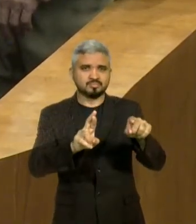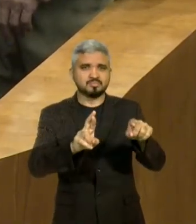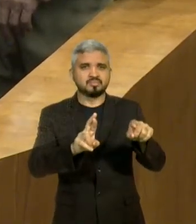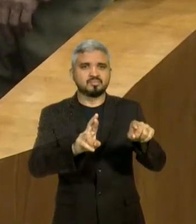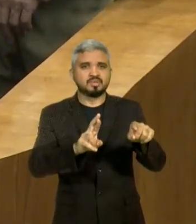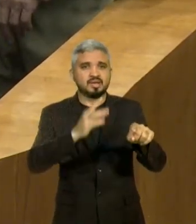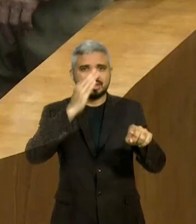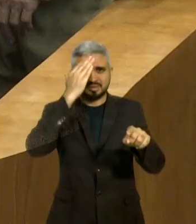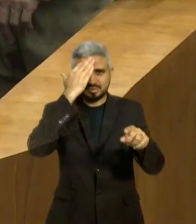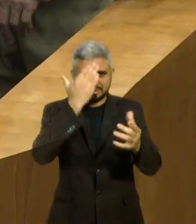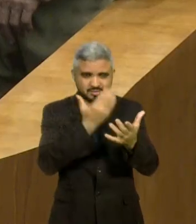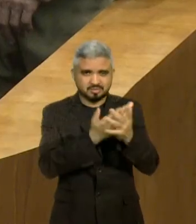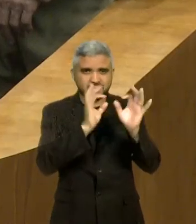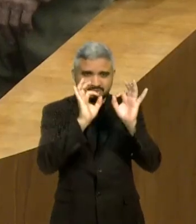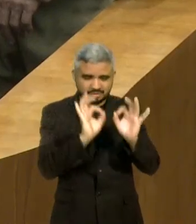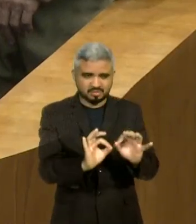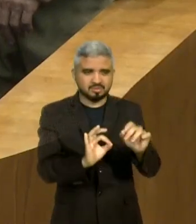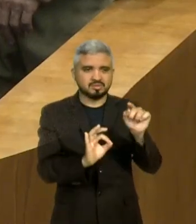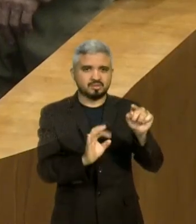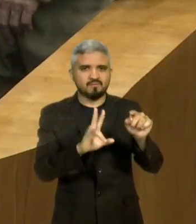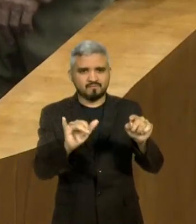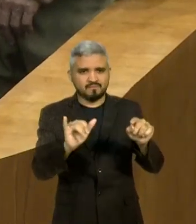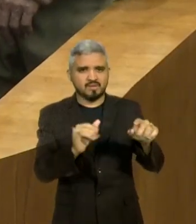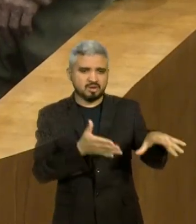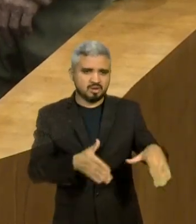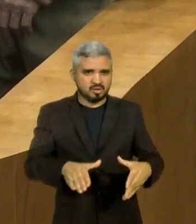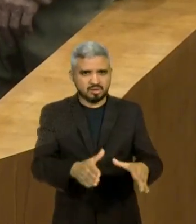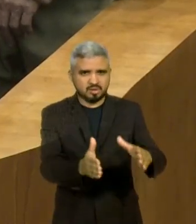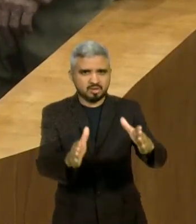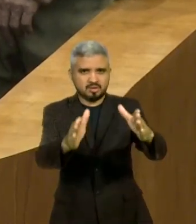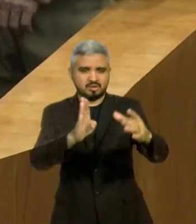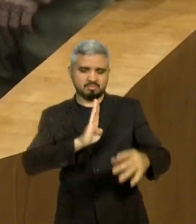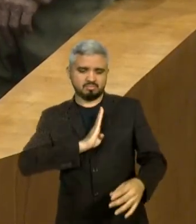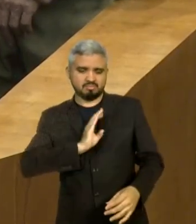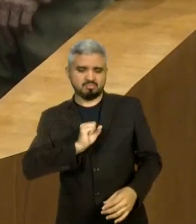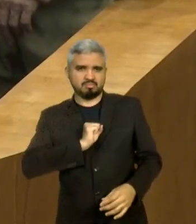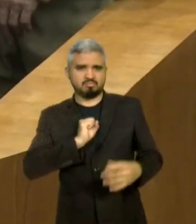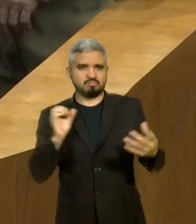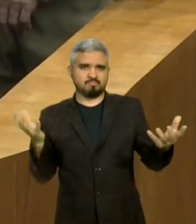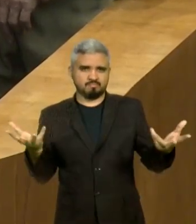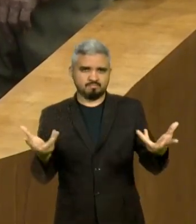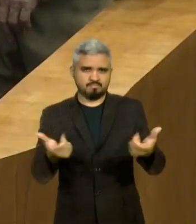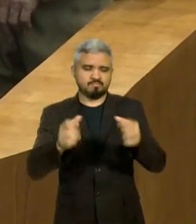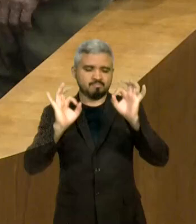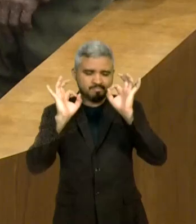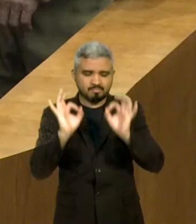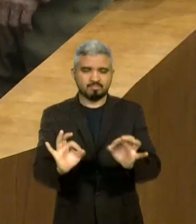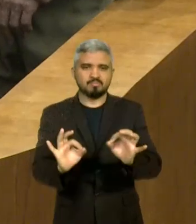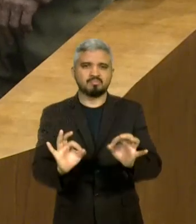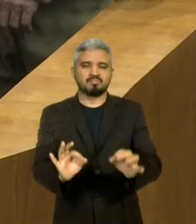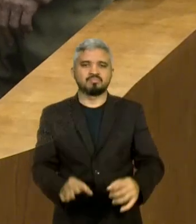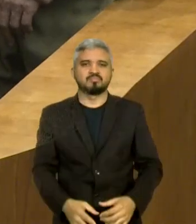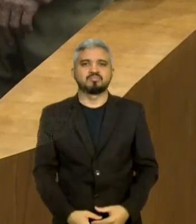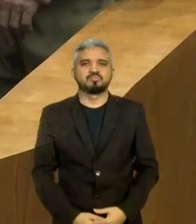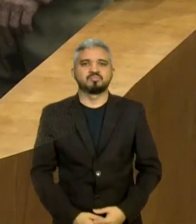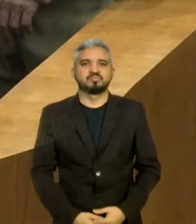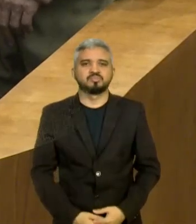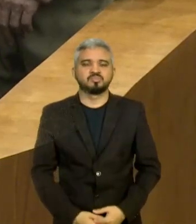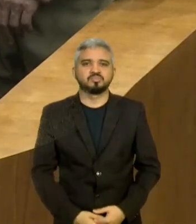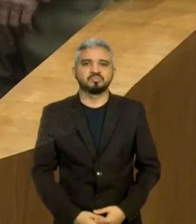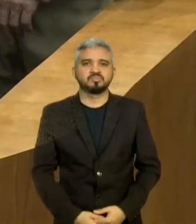vai conduzir os destinos daquela cidade com maestria. Mas, meus amigos,